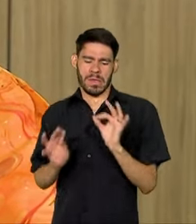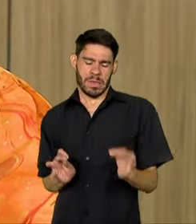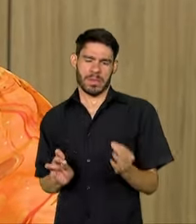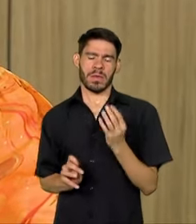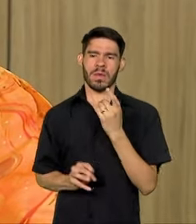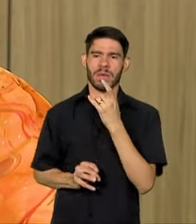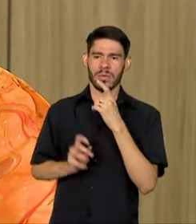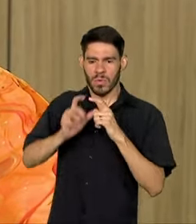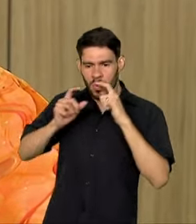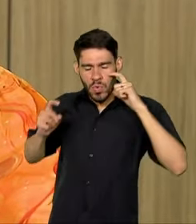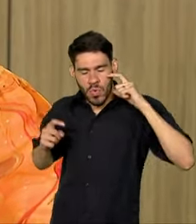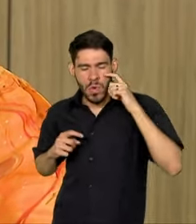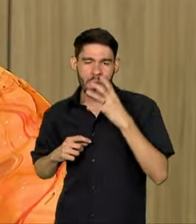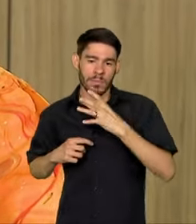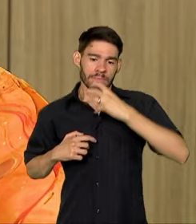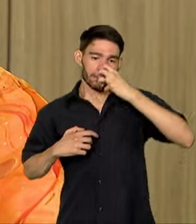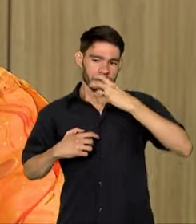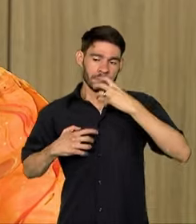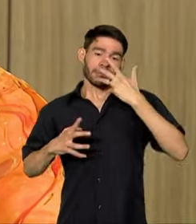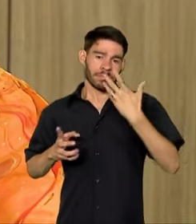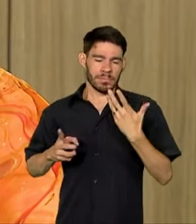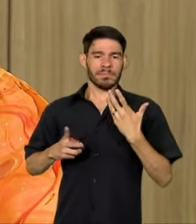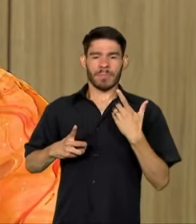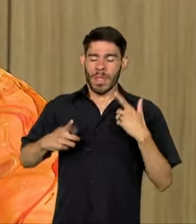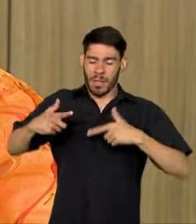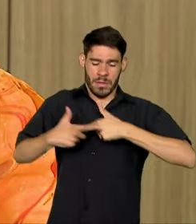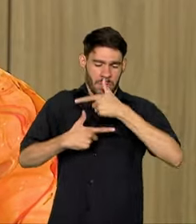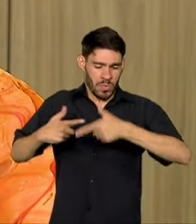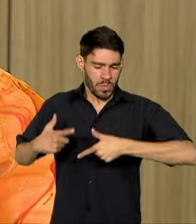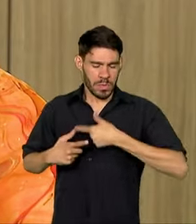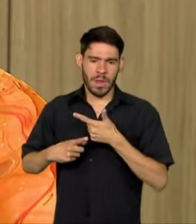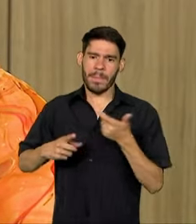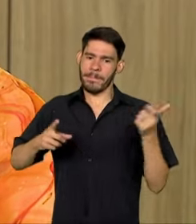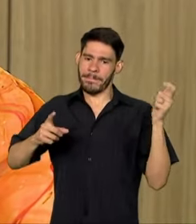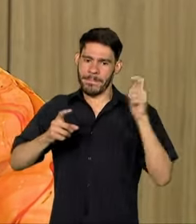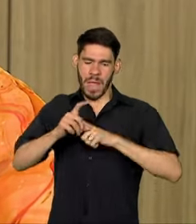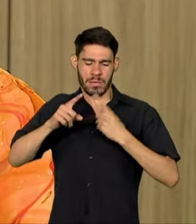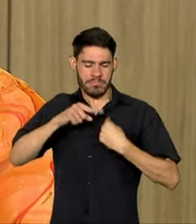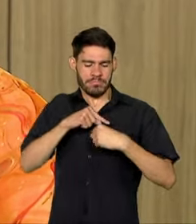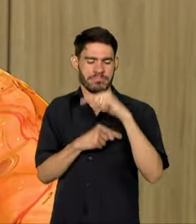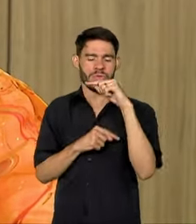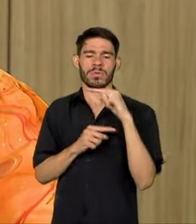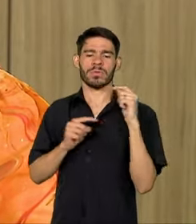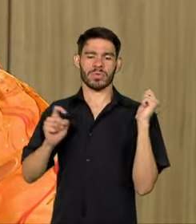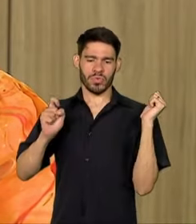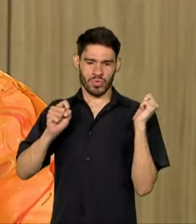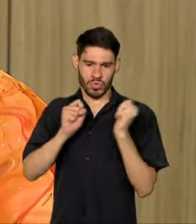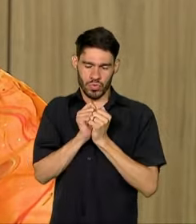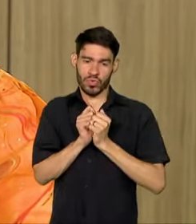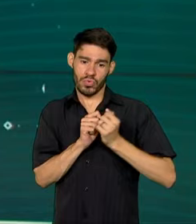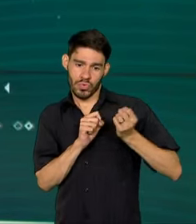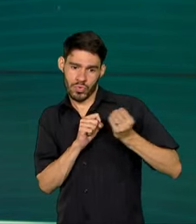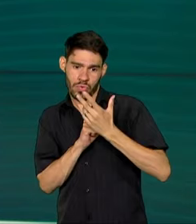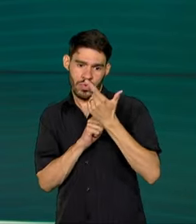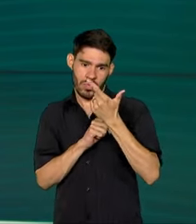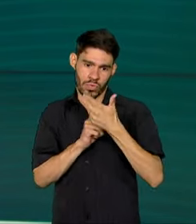máscaras, respiradores. Então, é um grande trabalho de reconstrução com inovações.